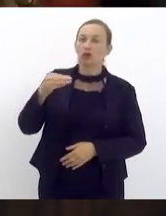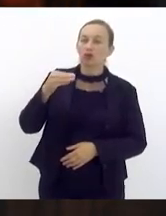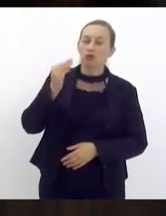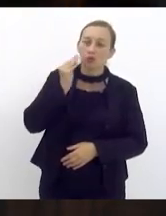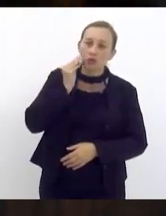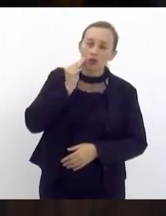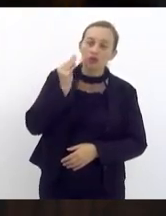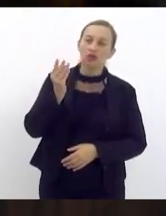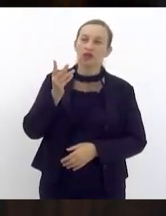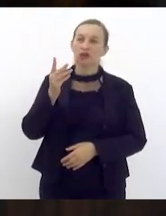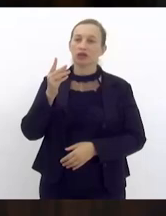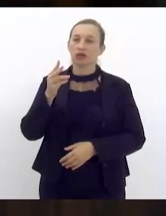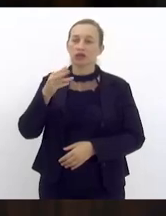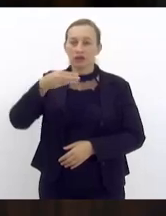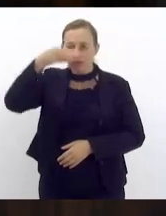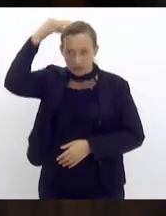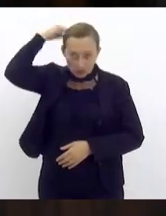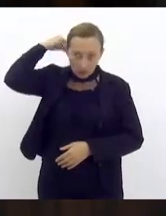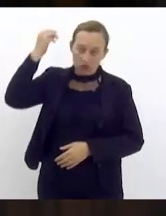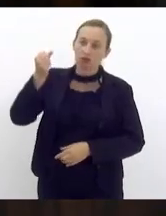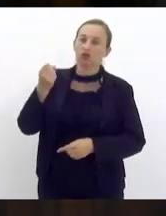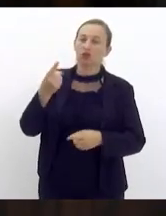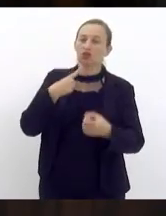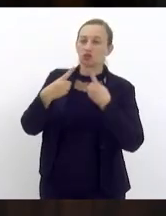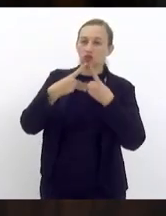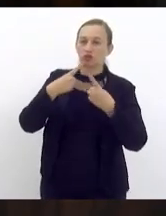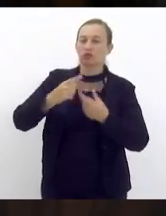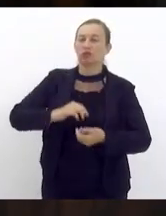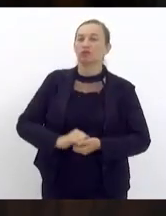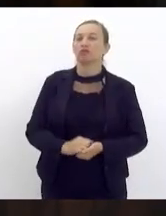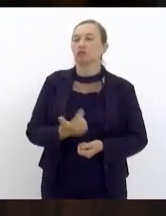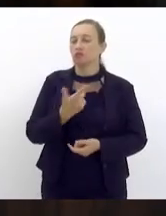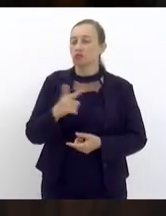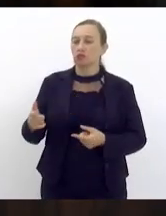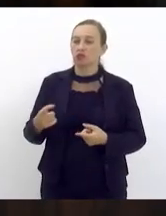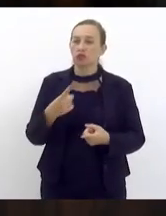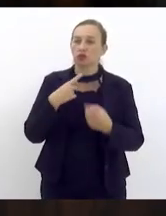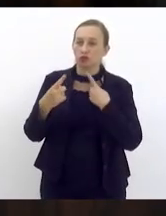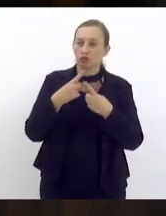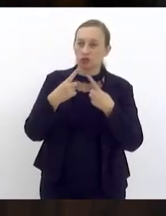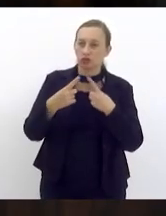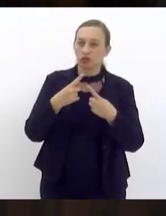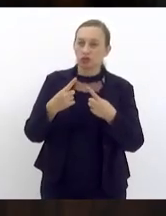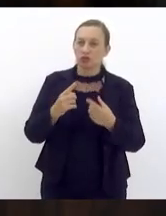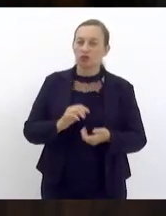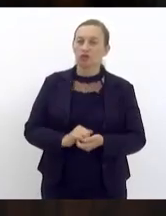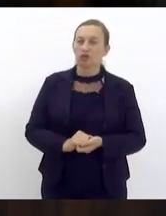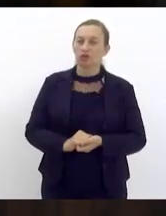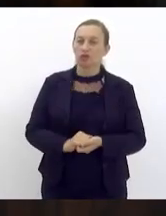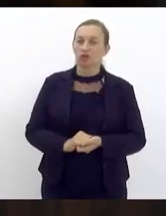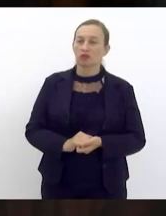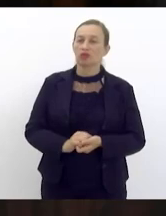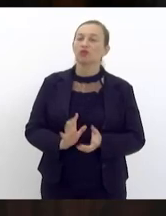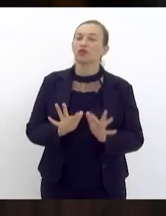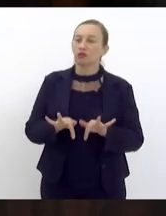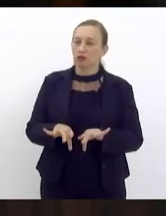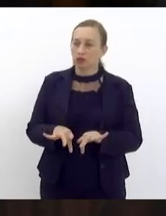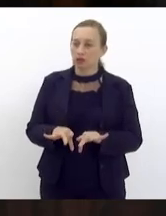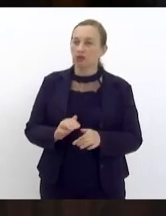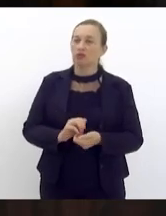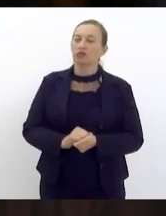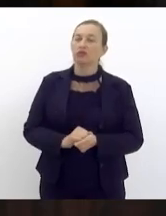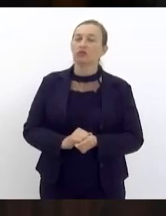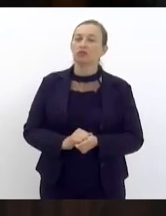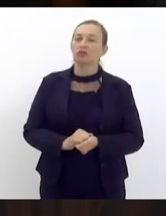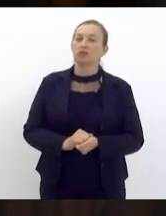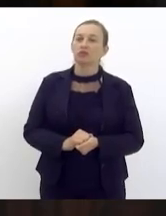Márcio Pacheco e Márcio Pacheco em discussão não havendo com quem queira discutir encerrada a discussão